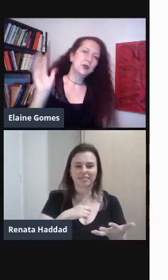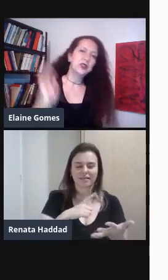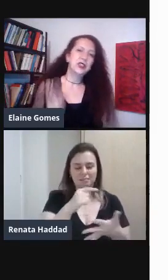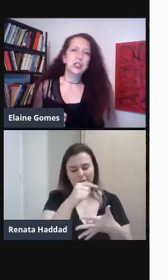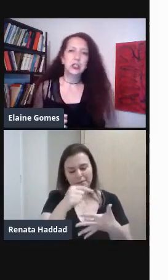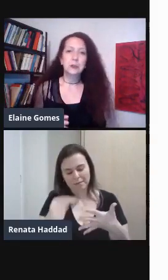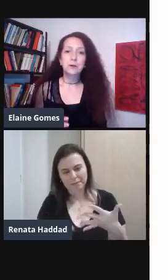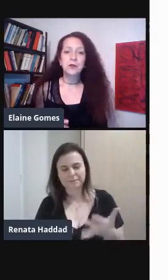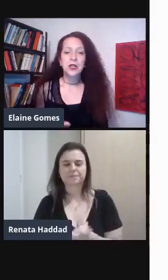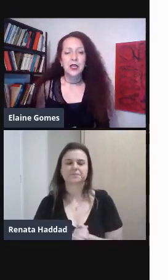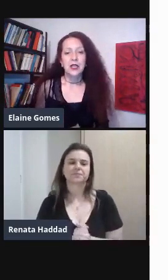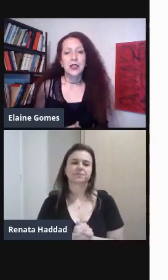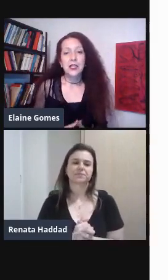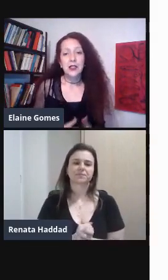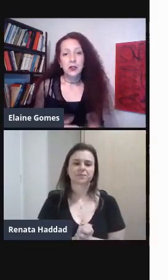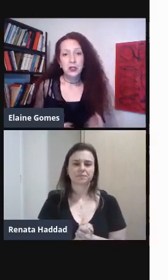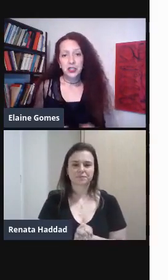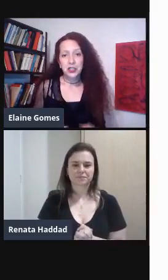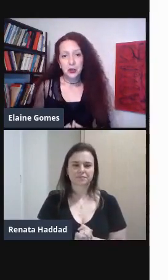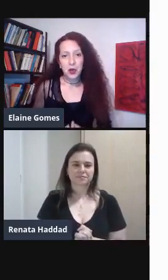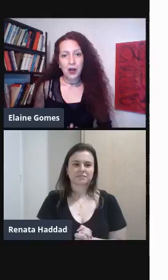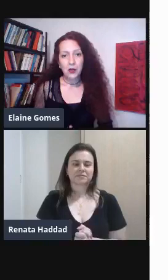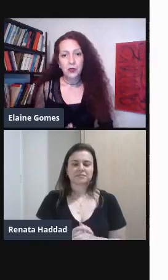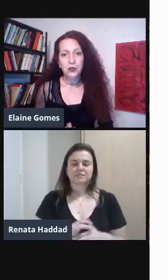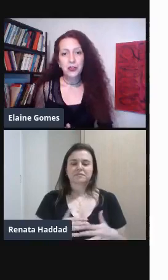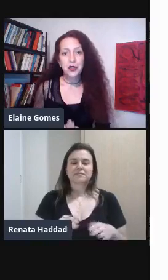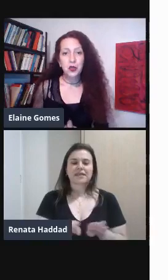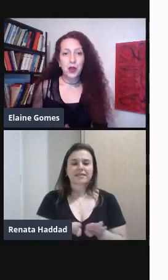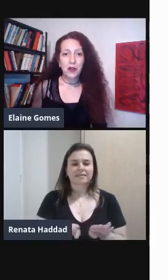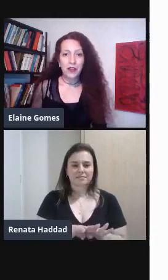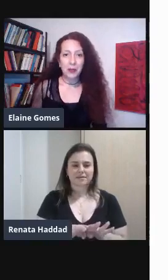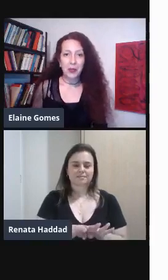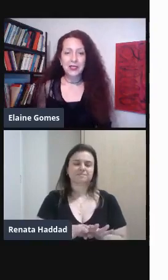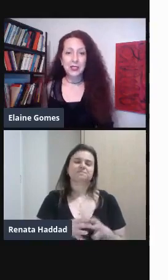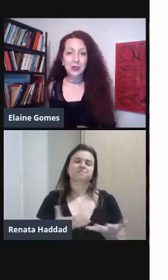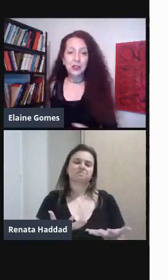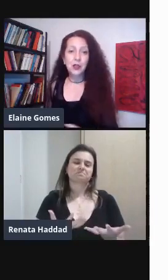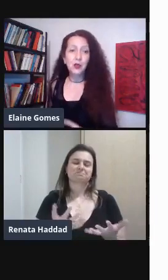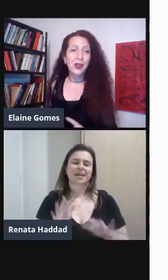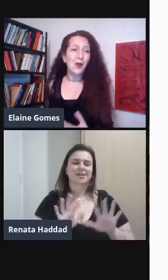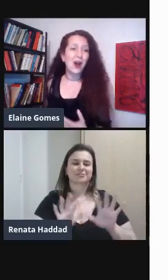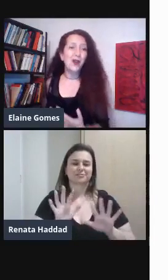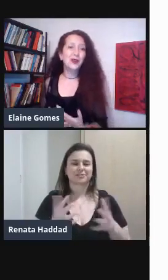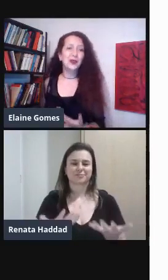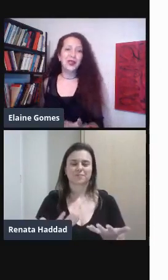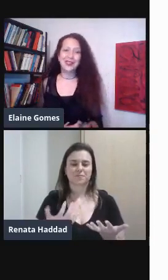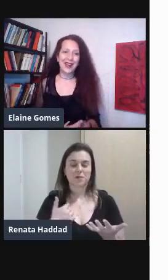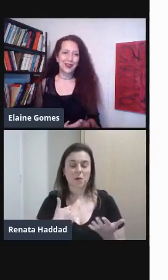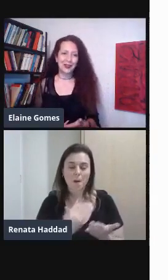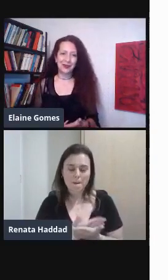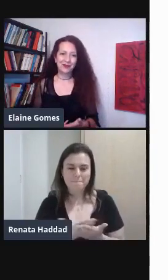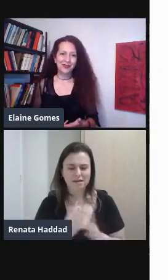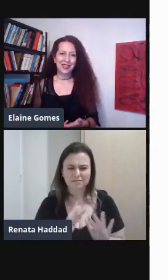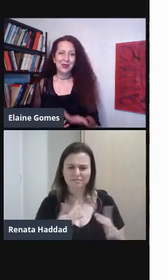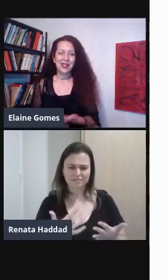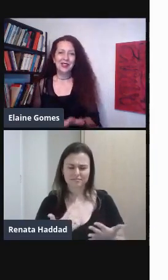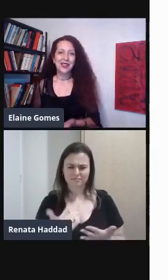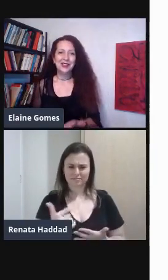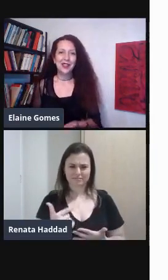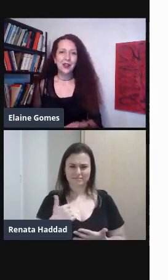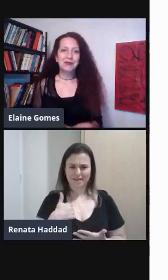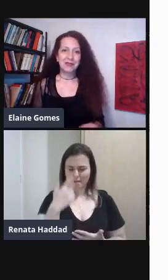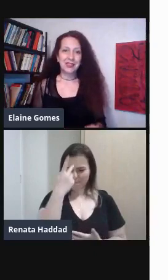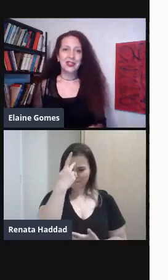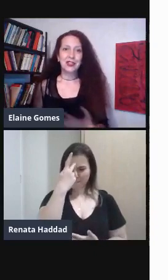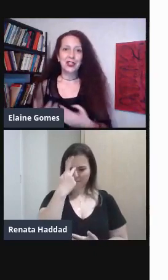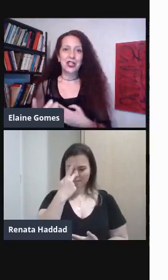E assim por diante E o gestual O gestual vai aparecendo Então não é um autorretrato Porque até